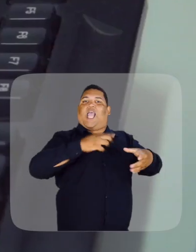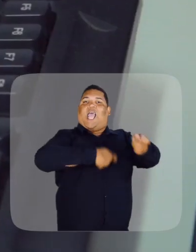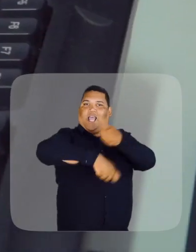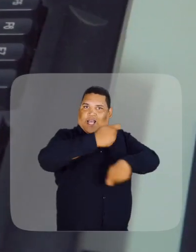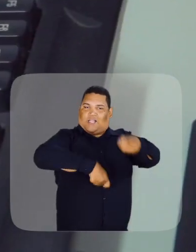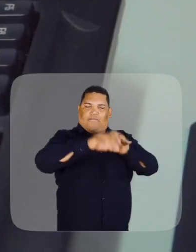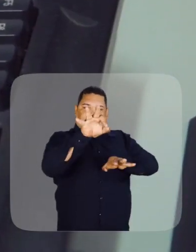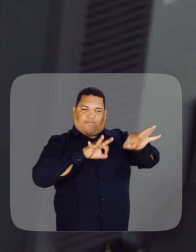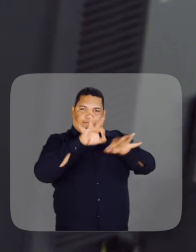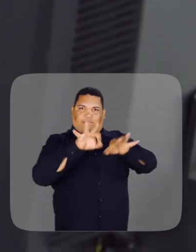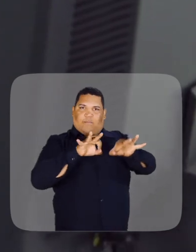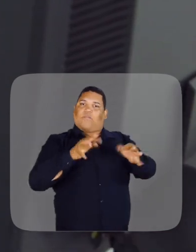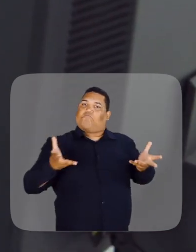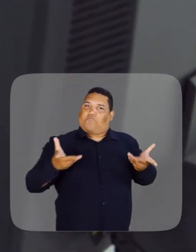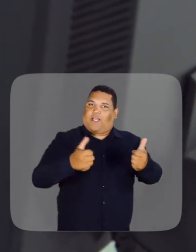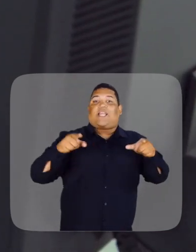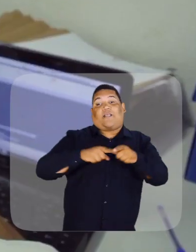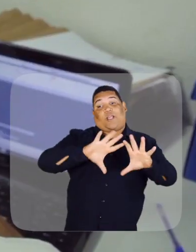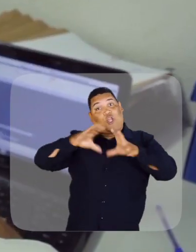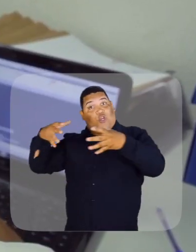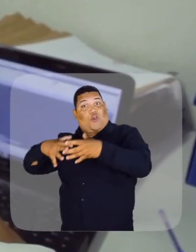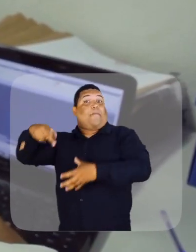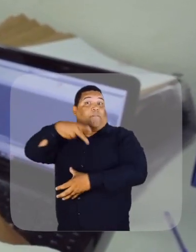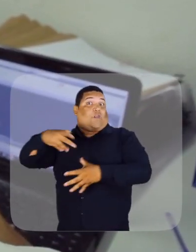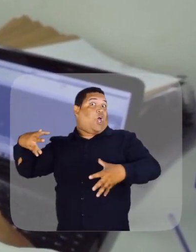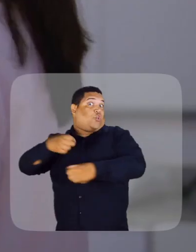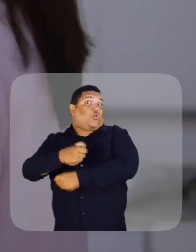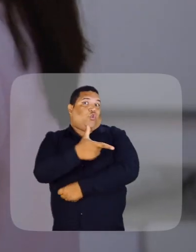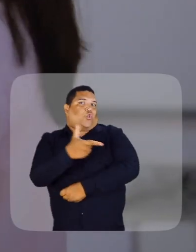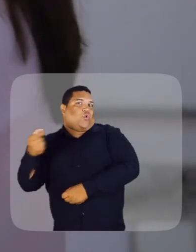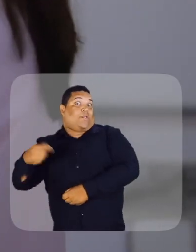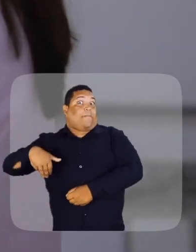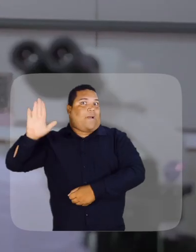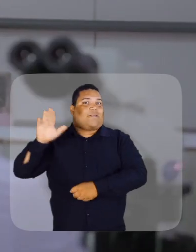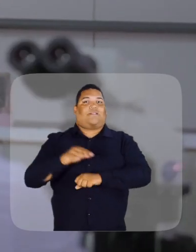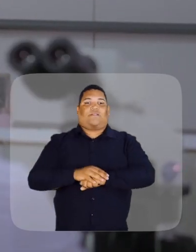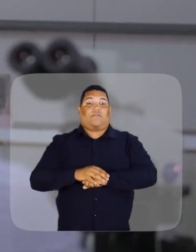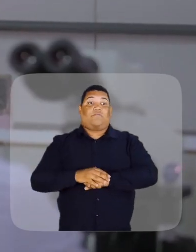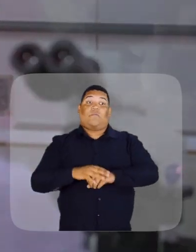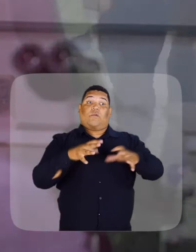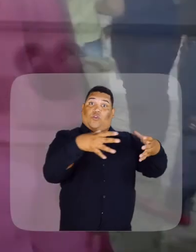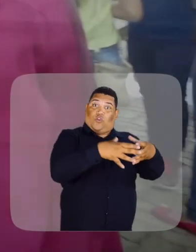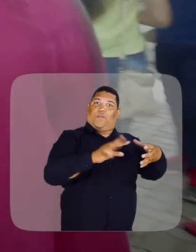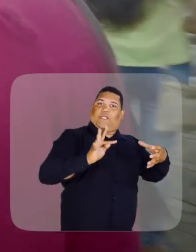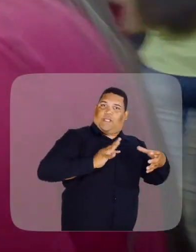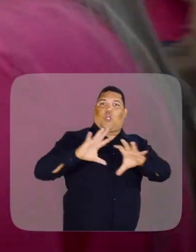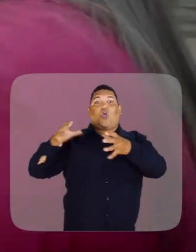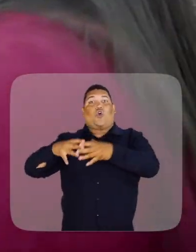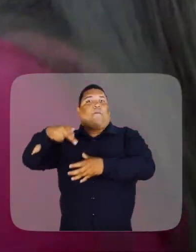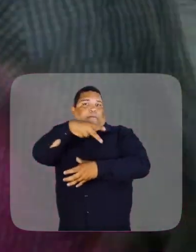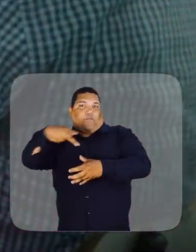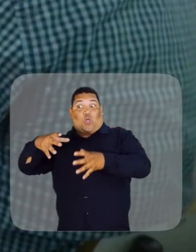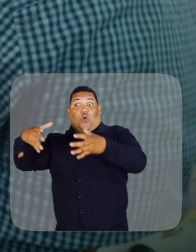formada por técnicos administrativos preparados e um corpo docente com mais de 200 professores. Juntos,